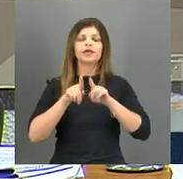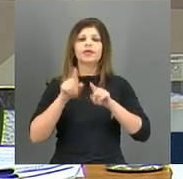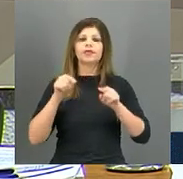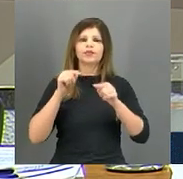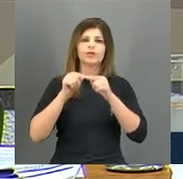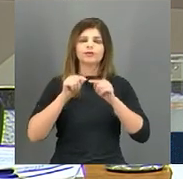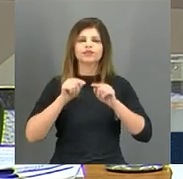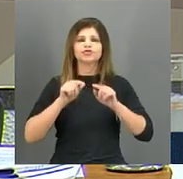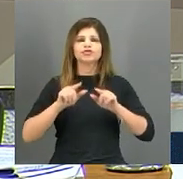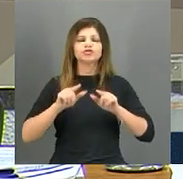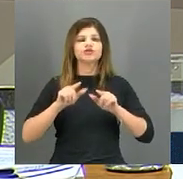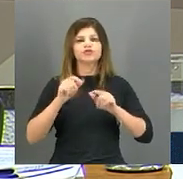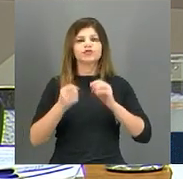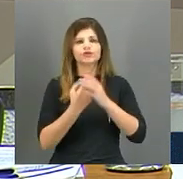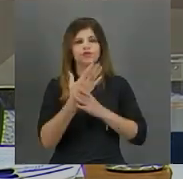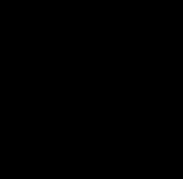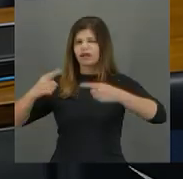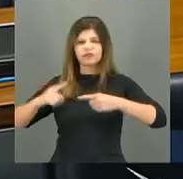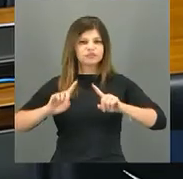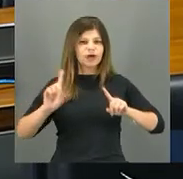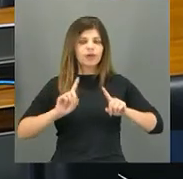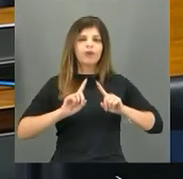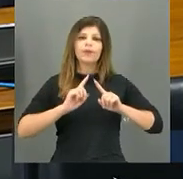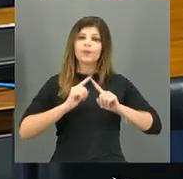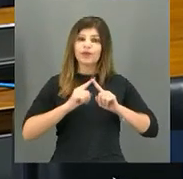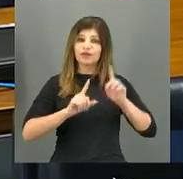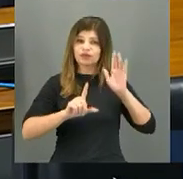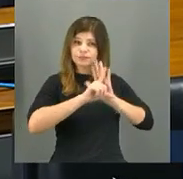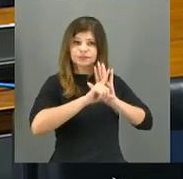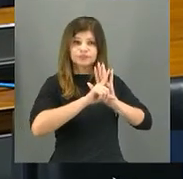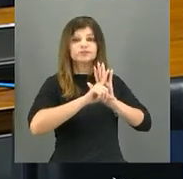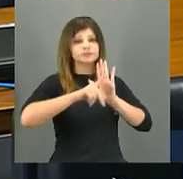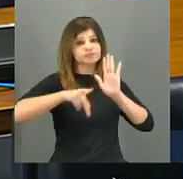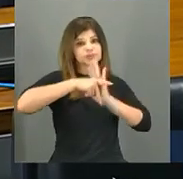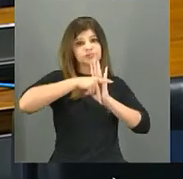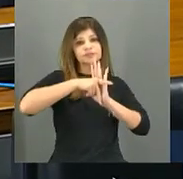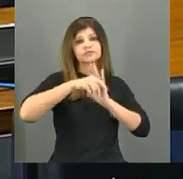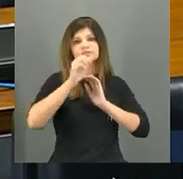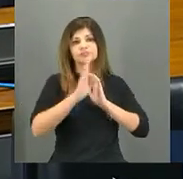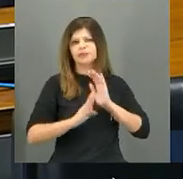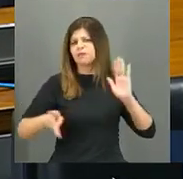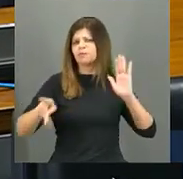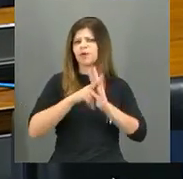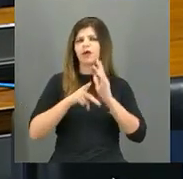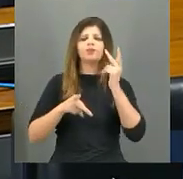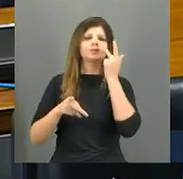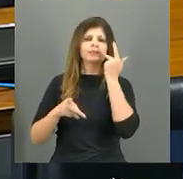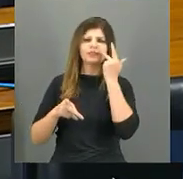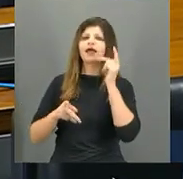aplicação. Autoria, senador Eduardo Gigão. É uma lei consolidada no Brasil, inclusive a cearense é a Maria da Penha